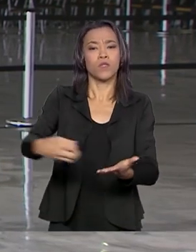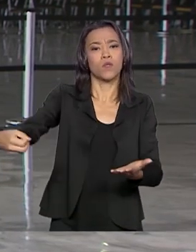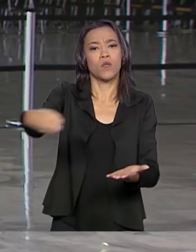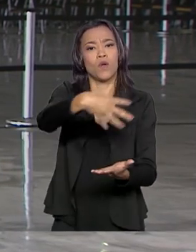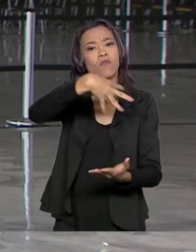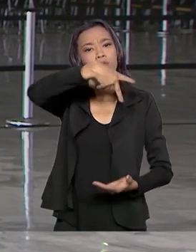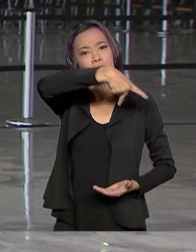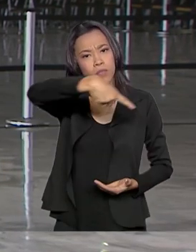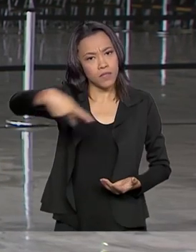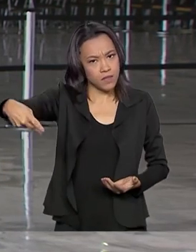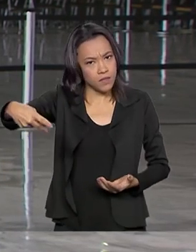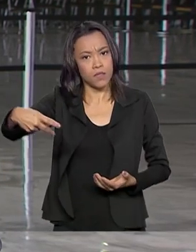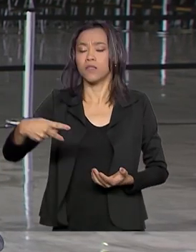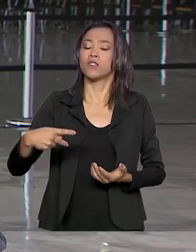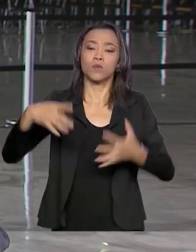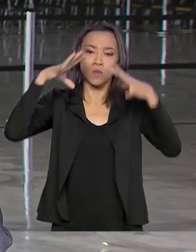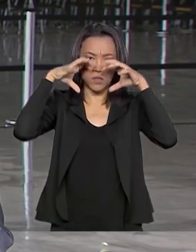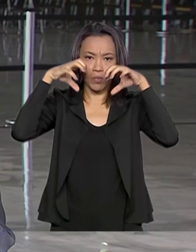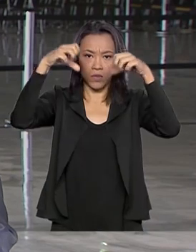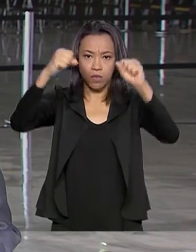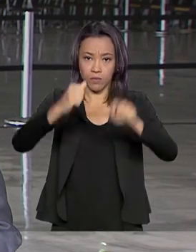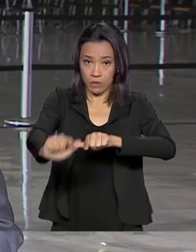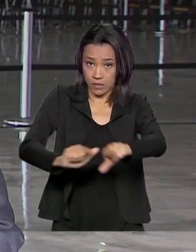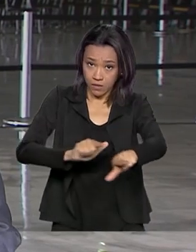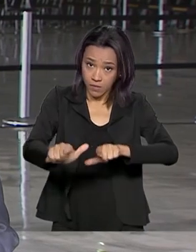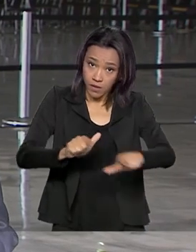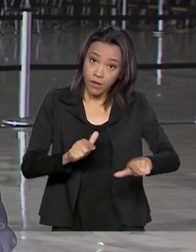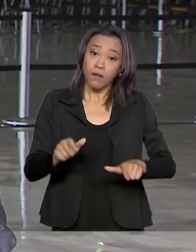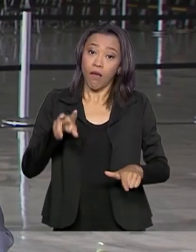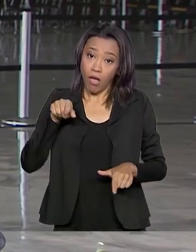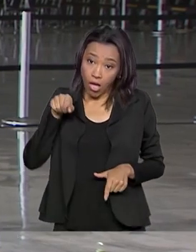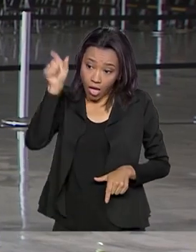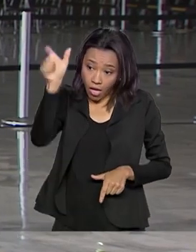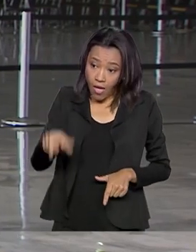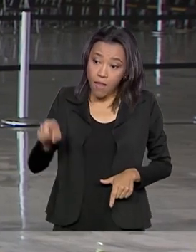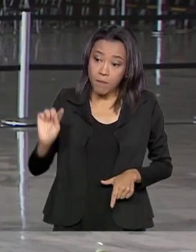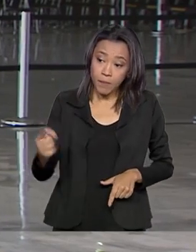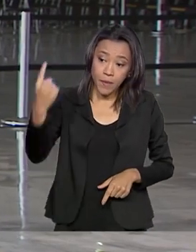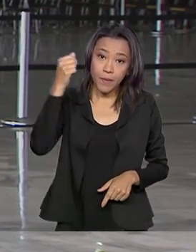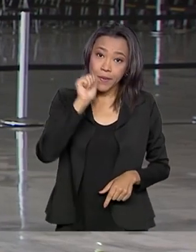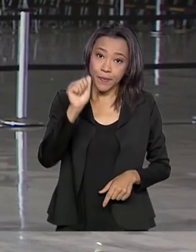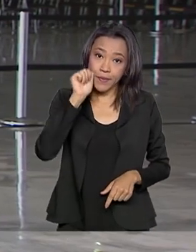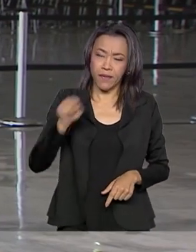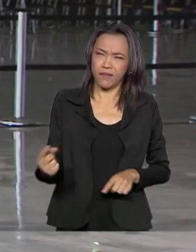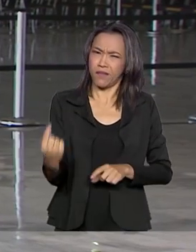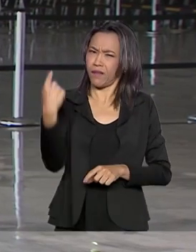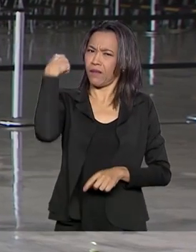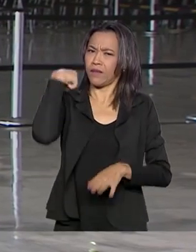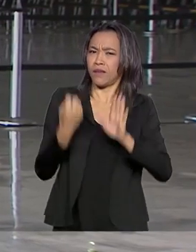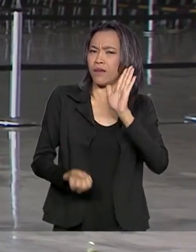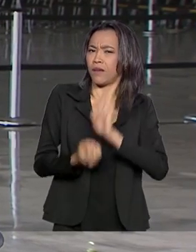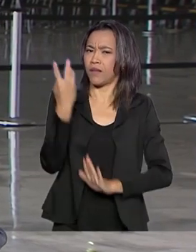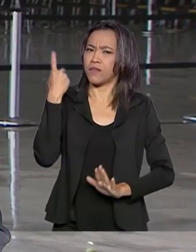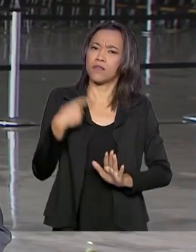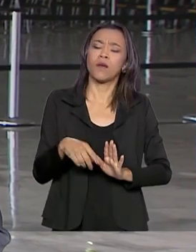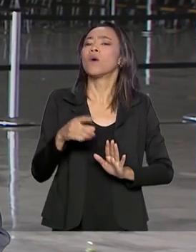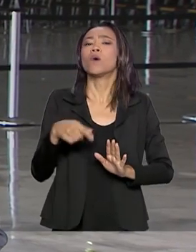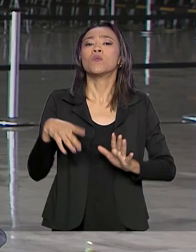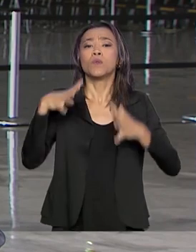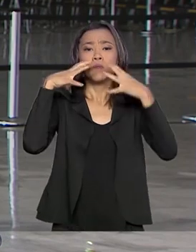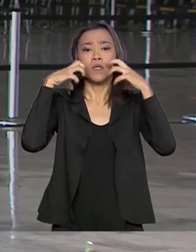do Superior Tribunal do Trabalho, a Cristina Peduzzi, ela que será a primeira mulher no cargo desde a criação do TST em